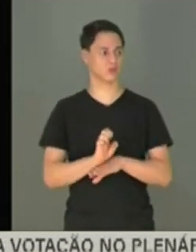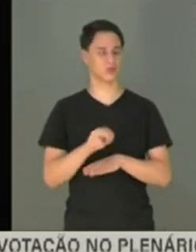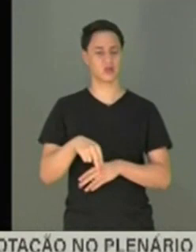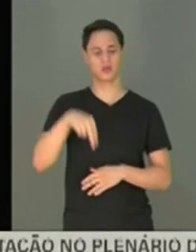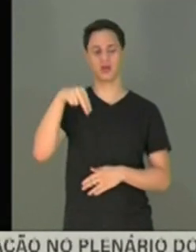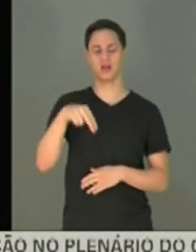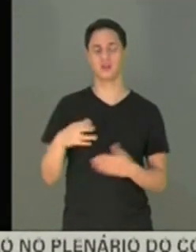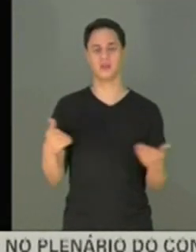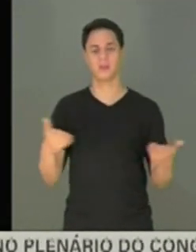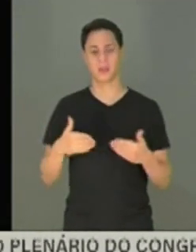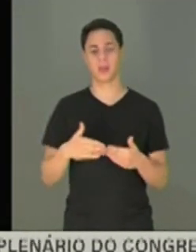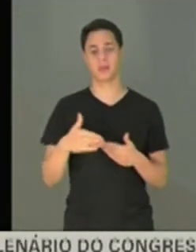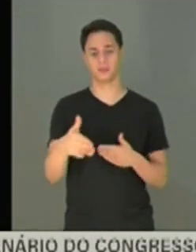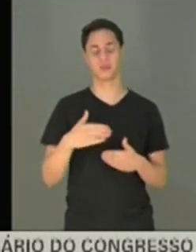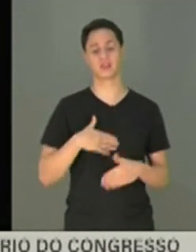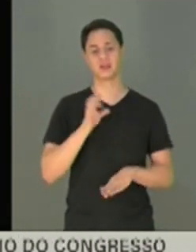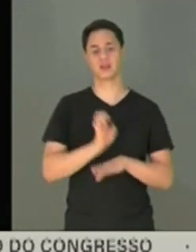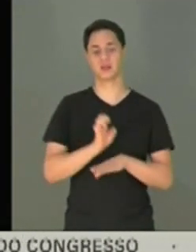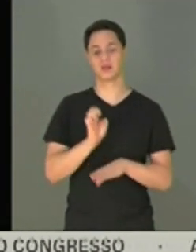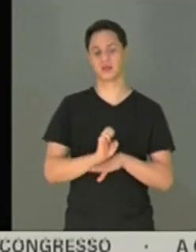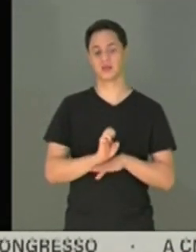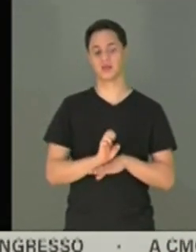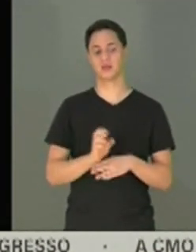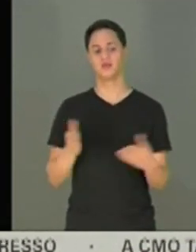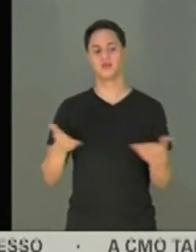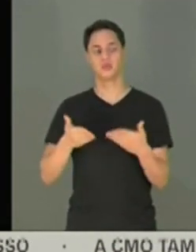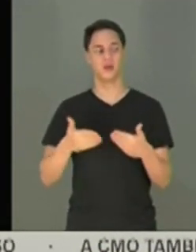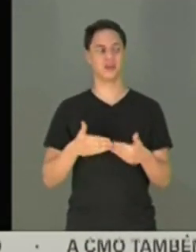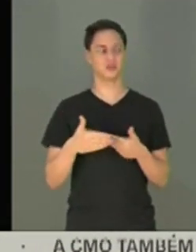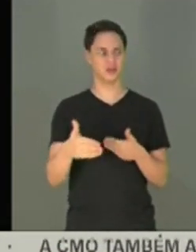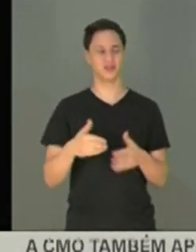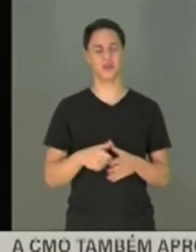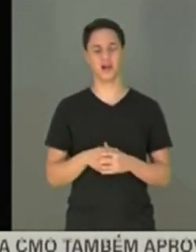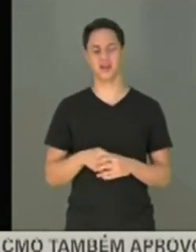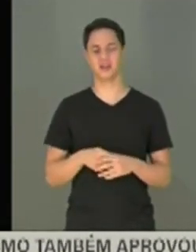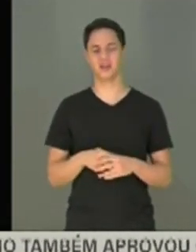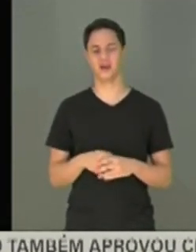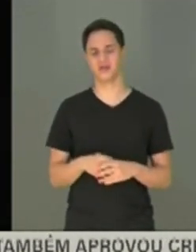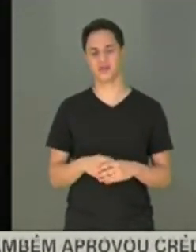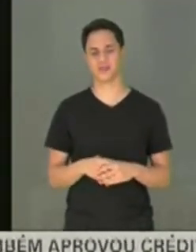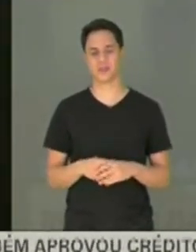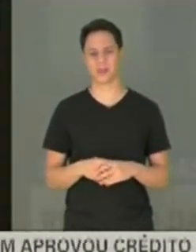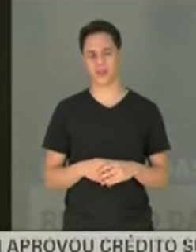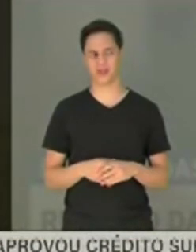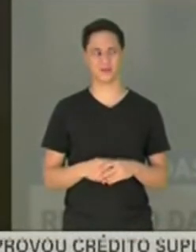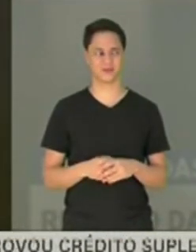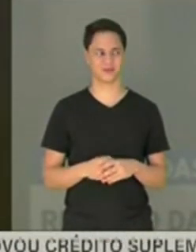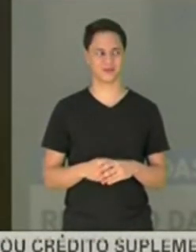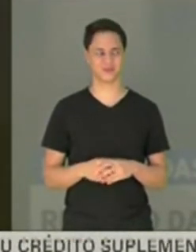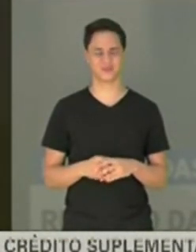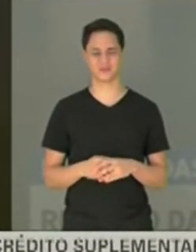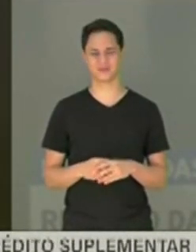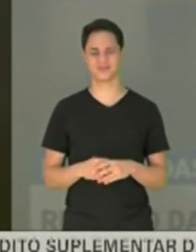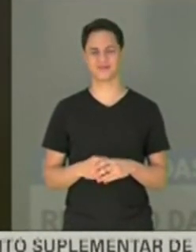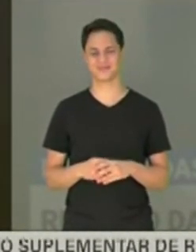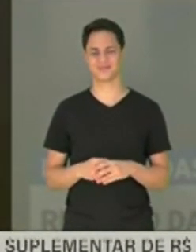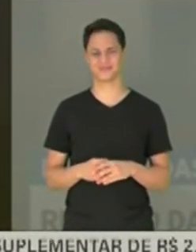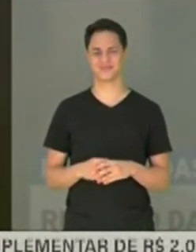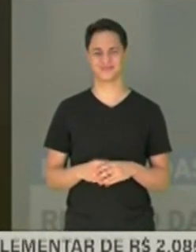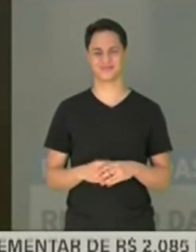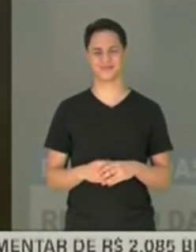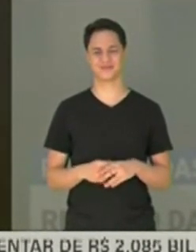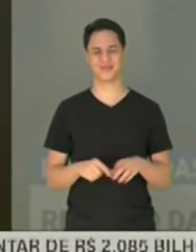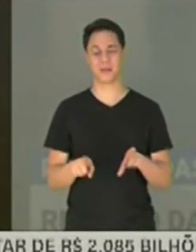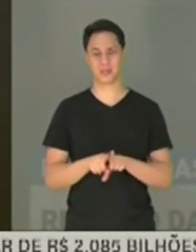conexões com o estado de São Paulo, que essa CPI também seja levada ao Congresso Nacional. Só para informar que as passagens de avião